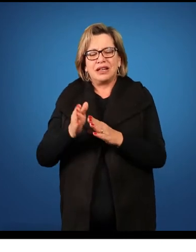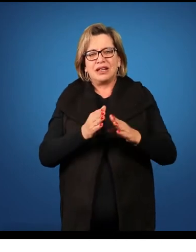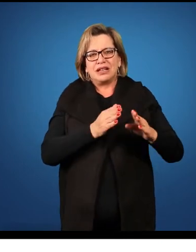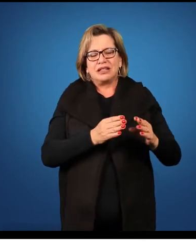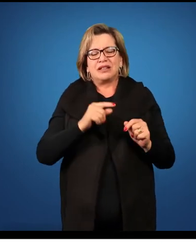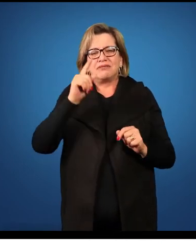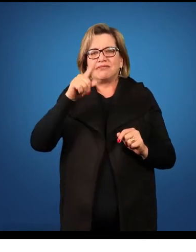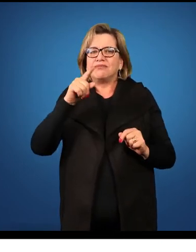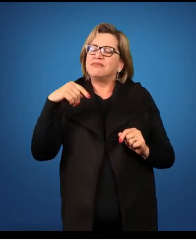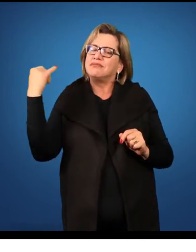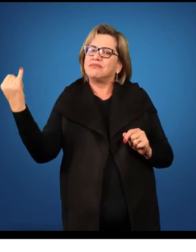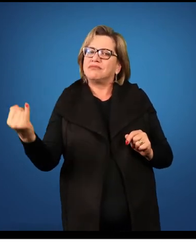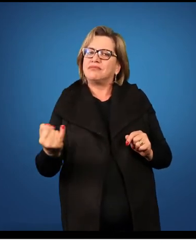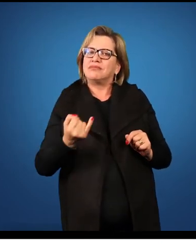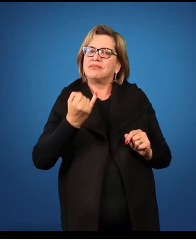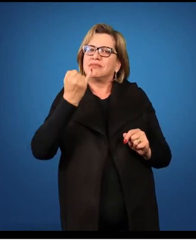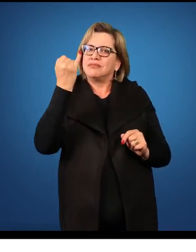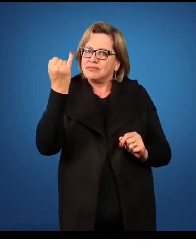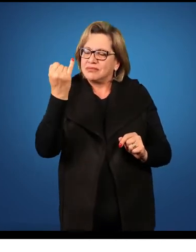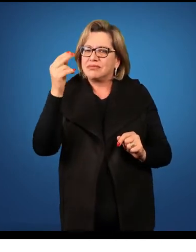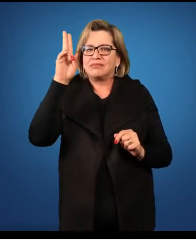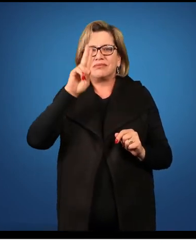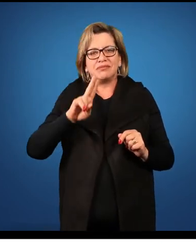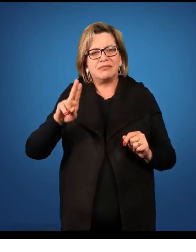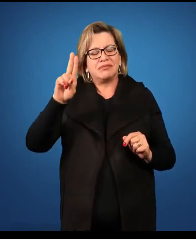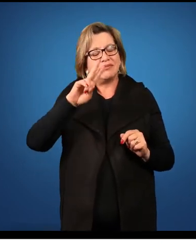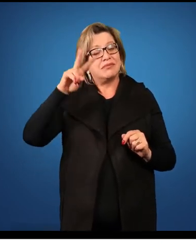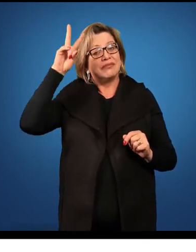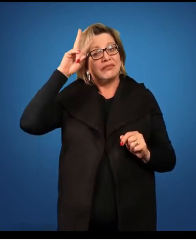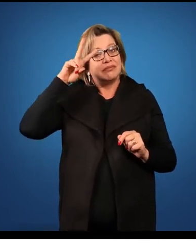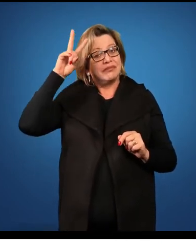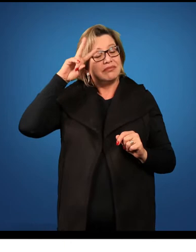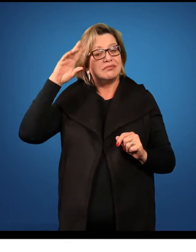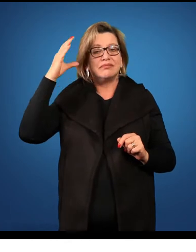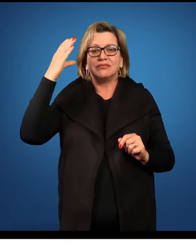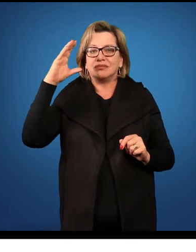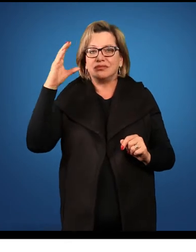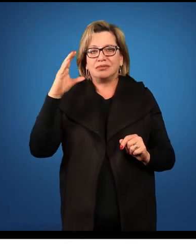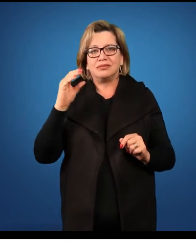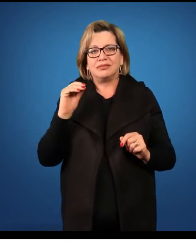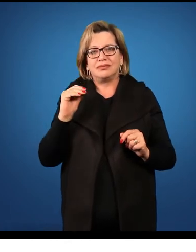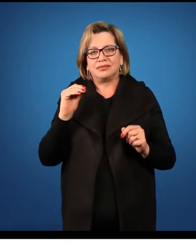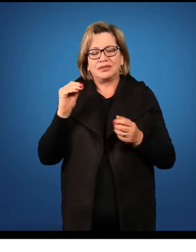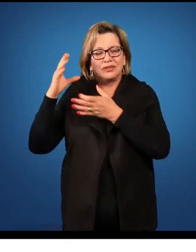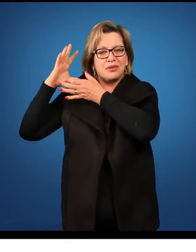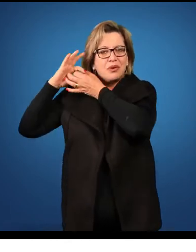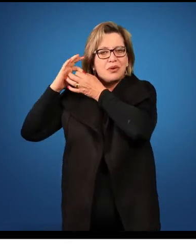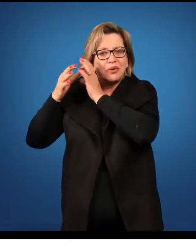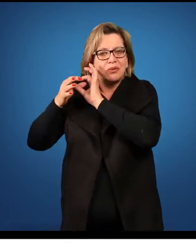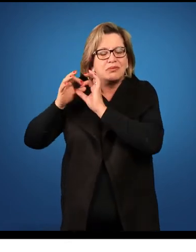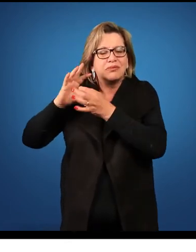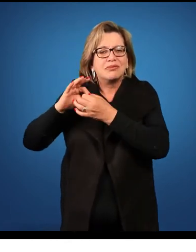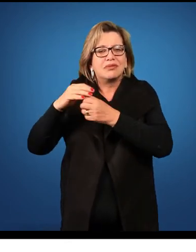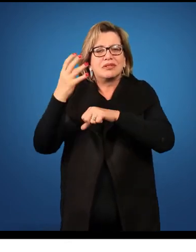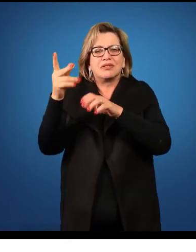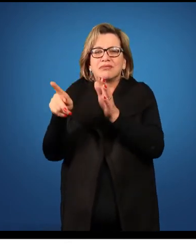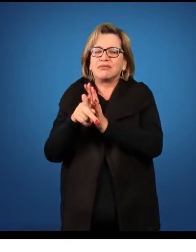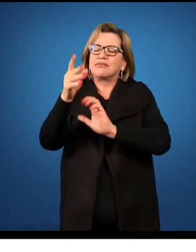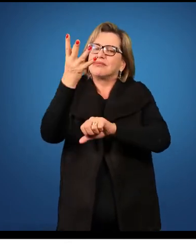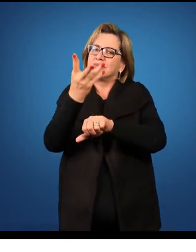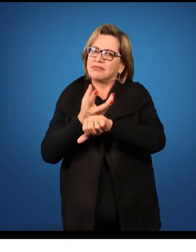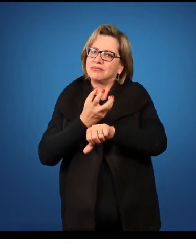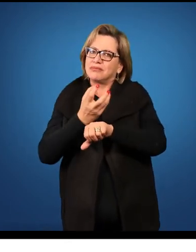nesse caso, é muito importante, né, inserirmos a história da ciência no contexto da disciplina de ciências.